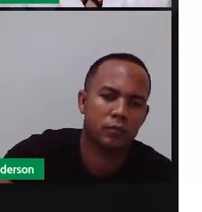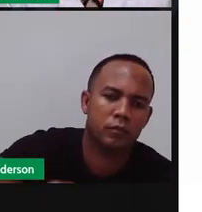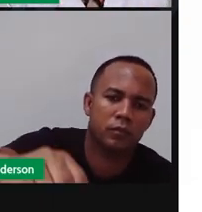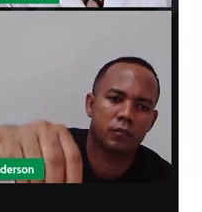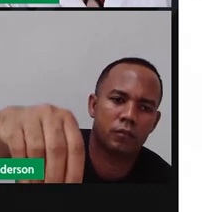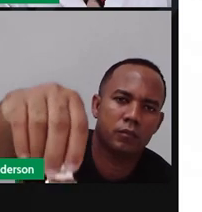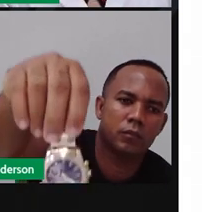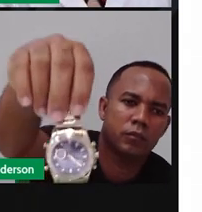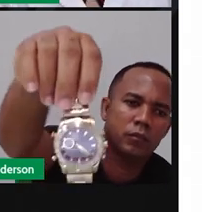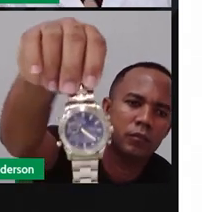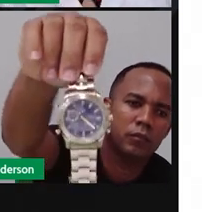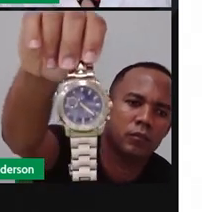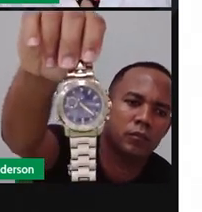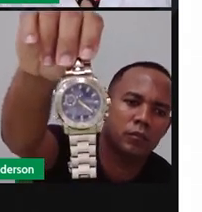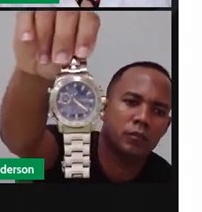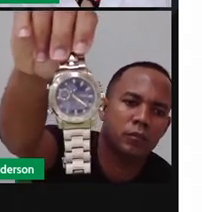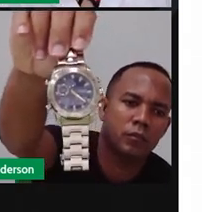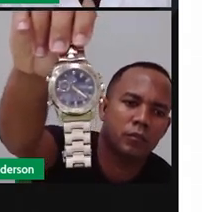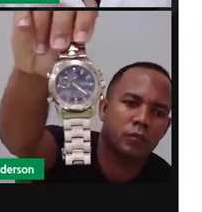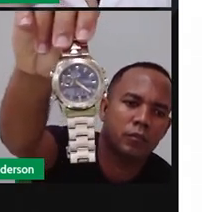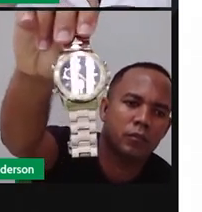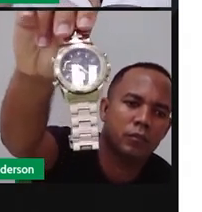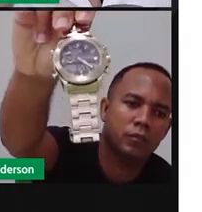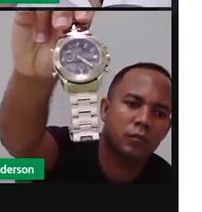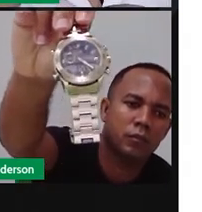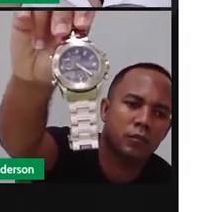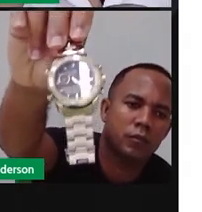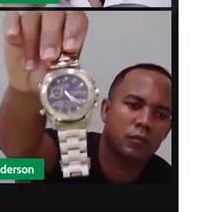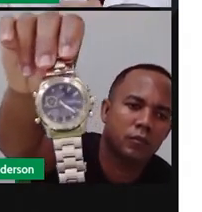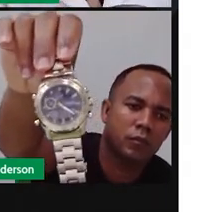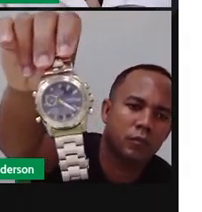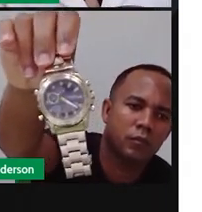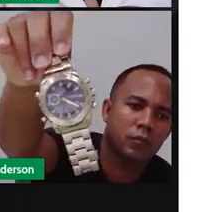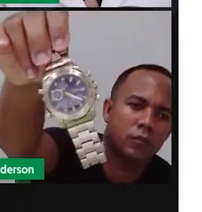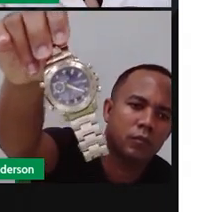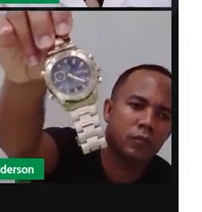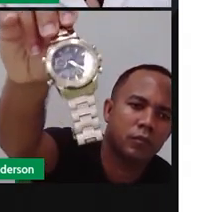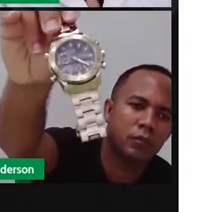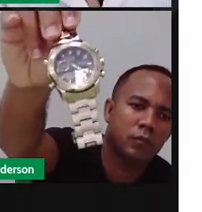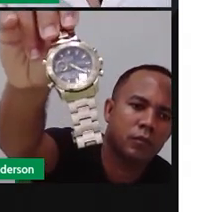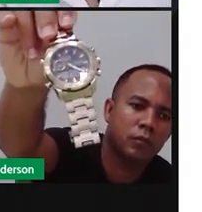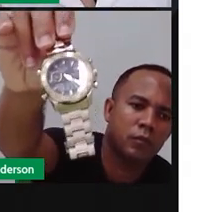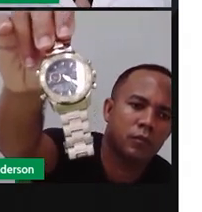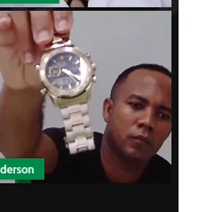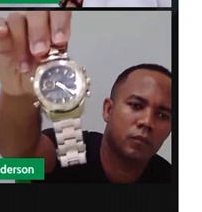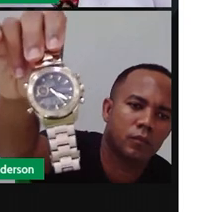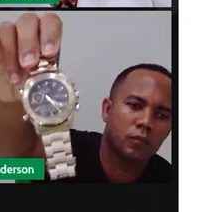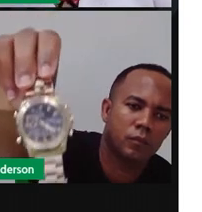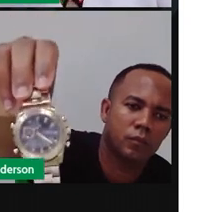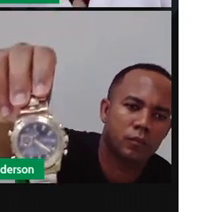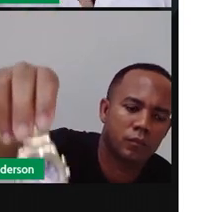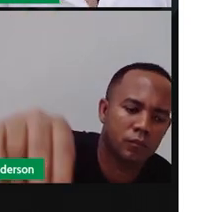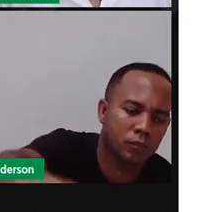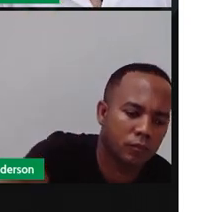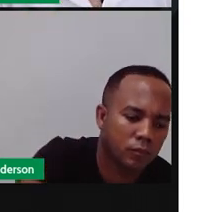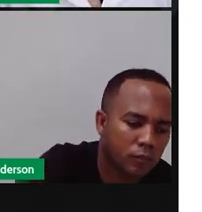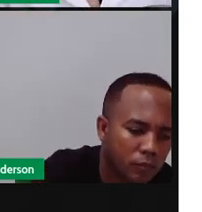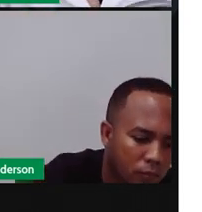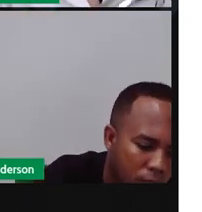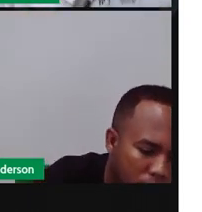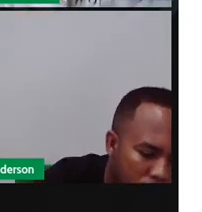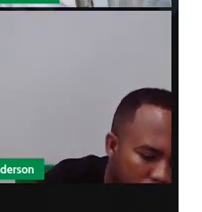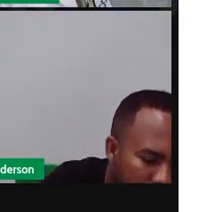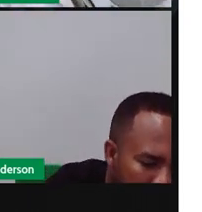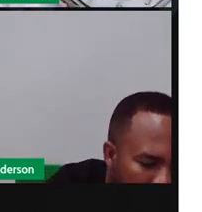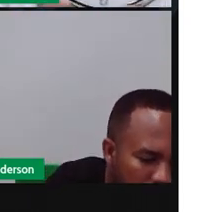Que era um relógio aí, ó. Um relógio o quê? Ó, analógico, porque ele tem ponteira. Cadê a Paquita com o relógio dela?